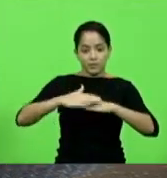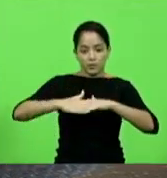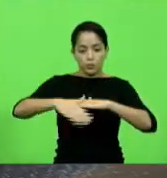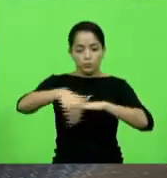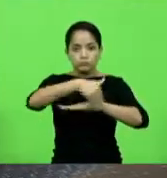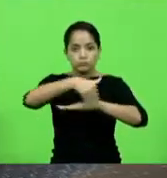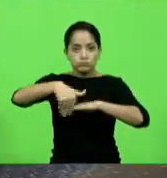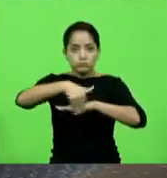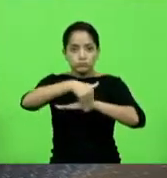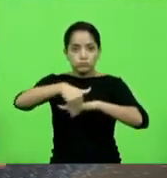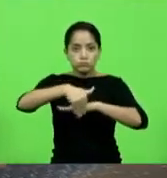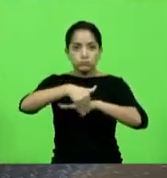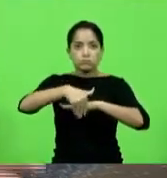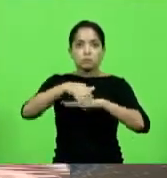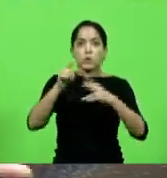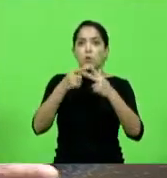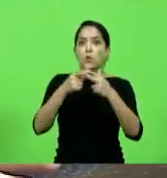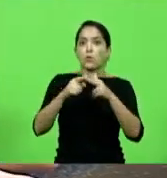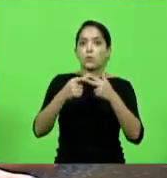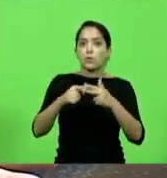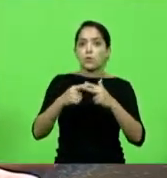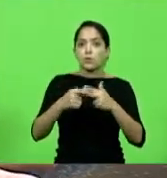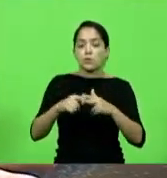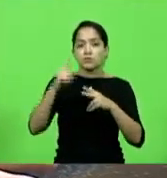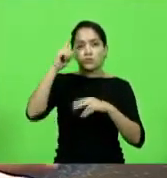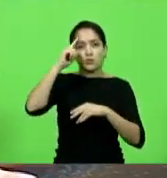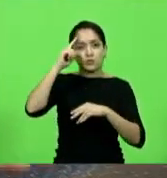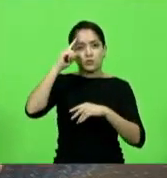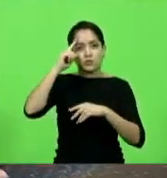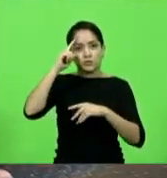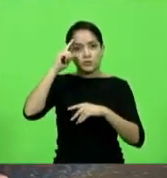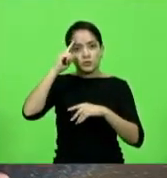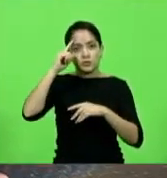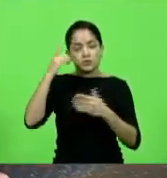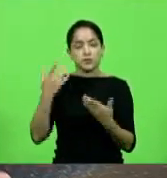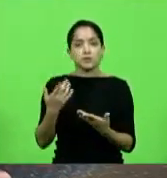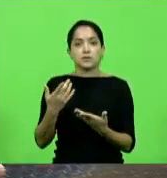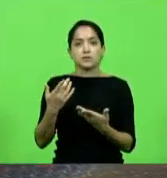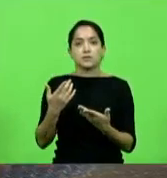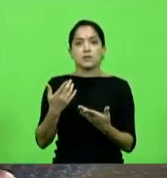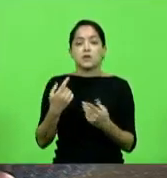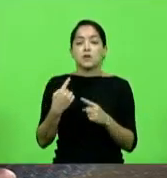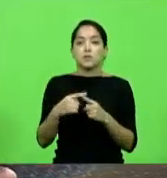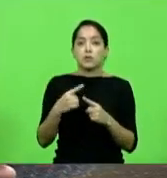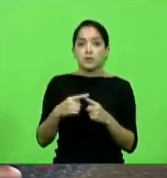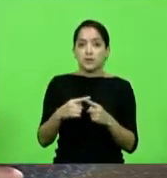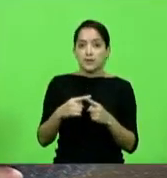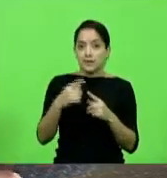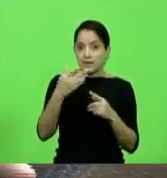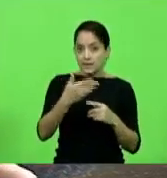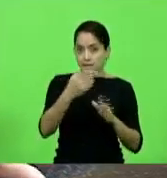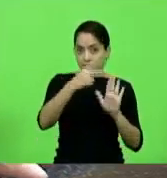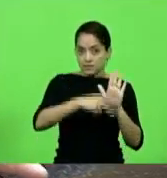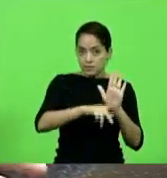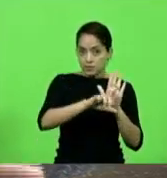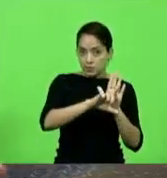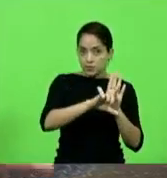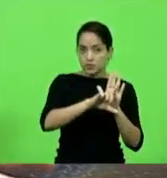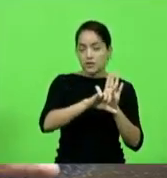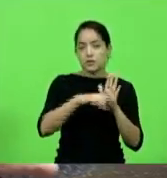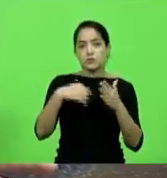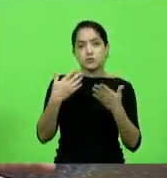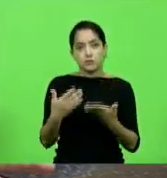ou seja uma operação tapa-buraco até porque o projeto ainda levará